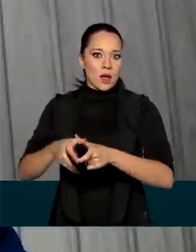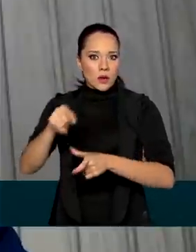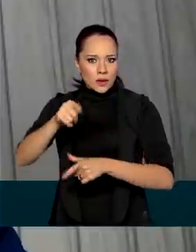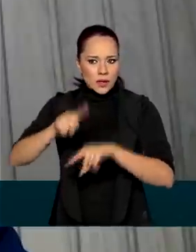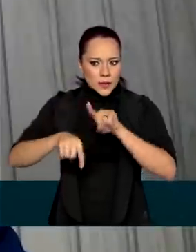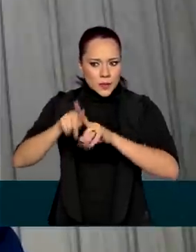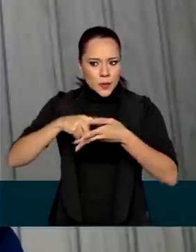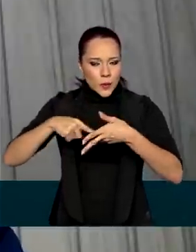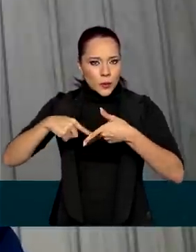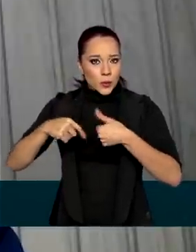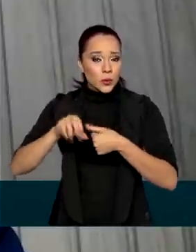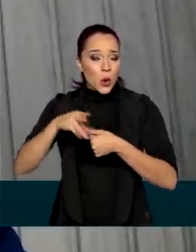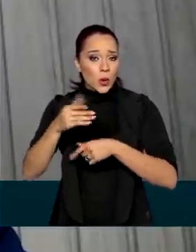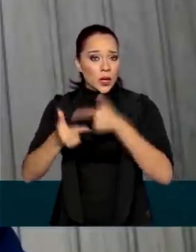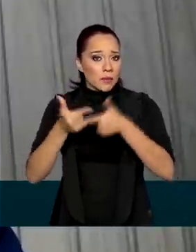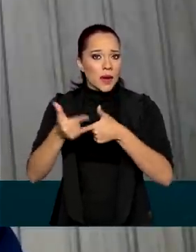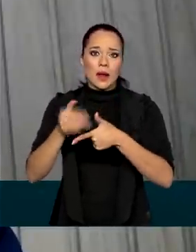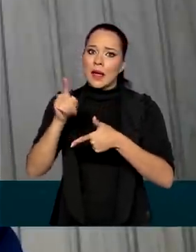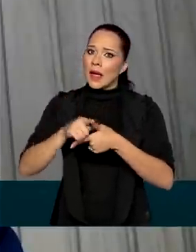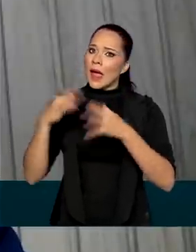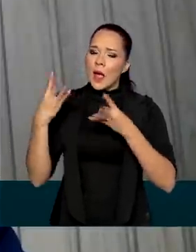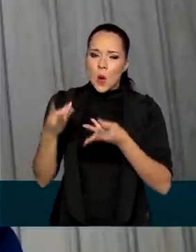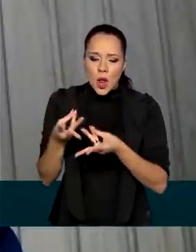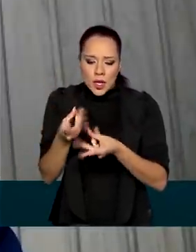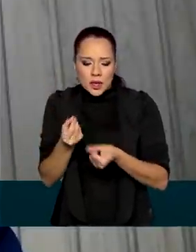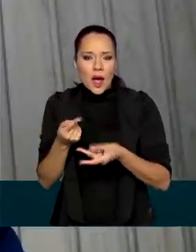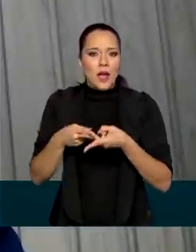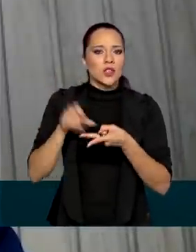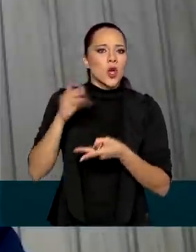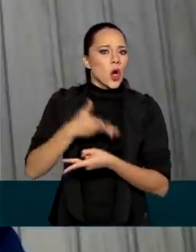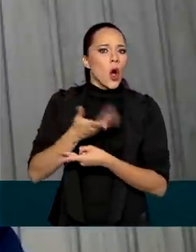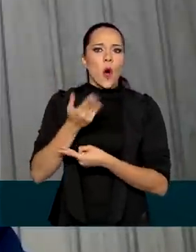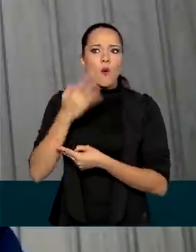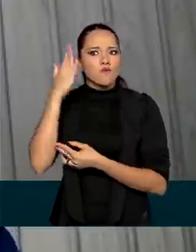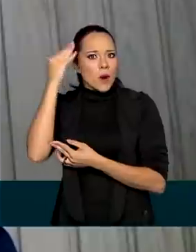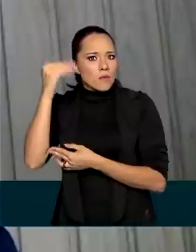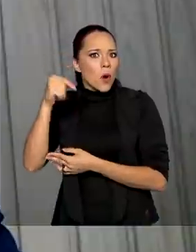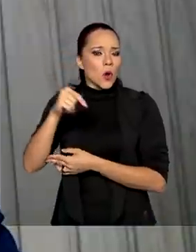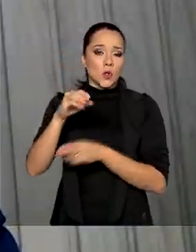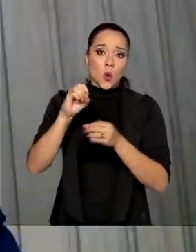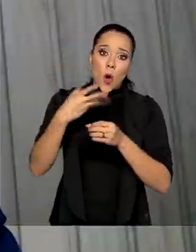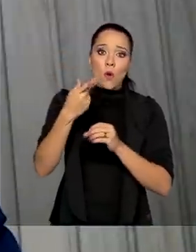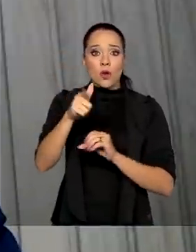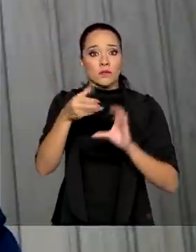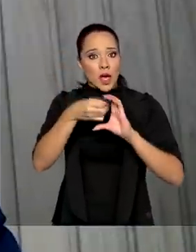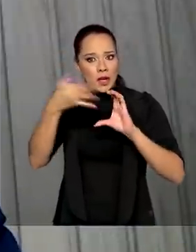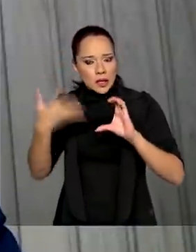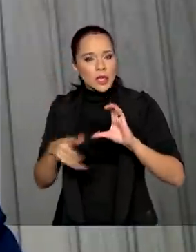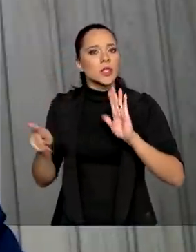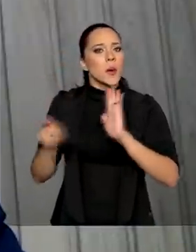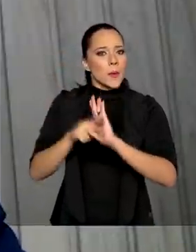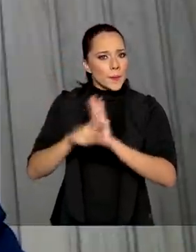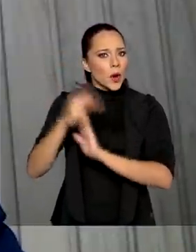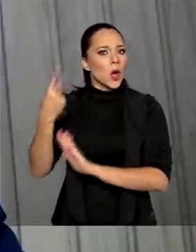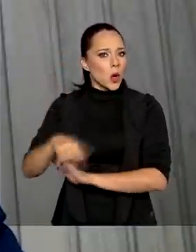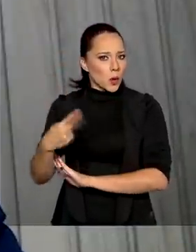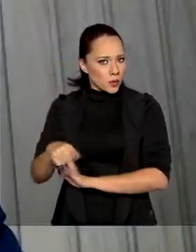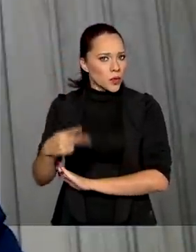produto ou serviço possui alguma qualidade, reputação ou outra característica que possa ser atribuída